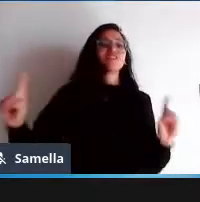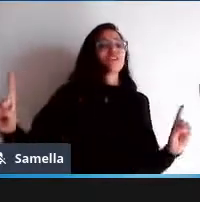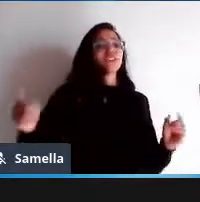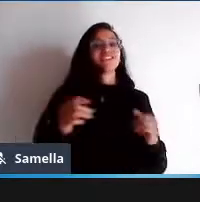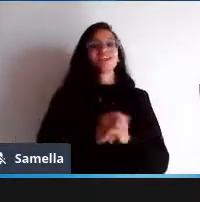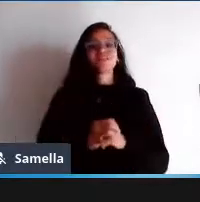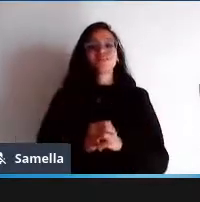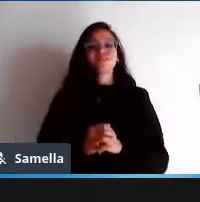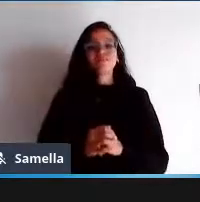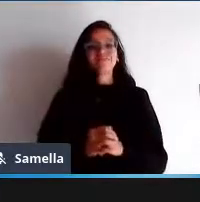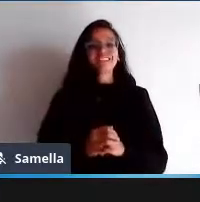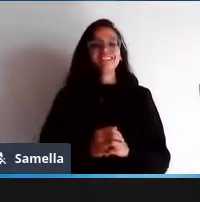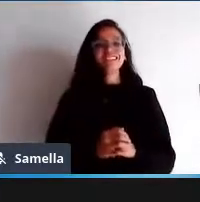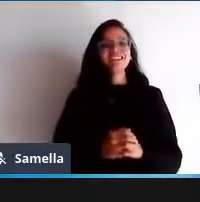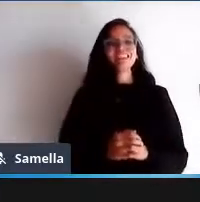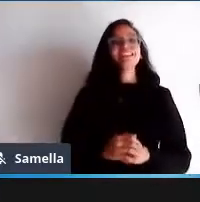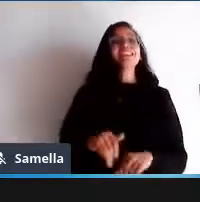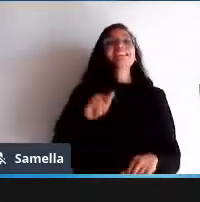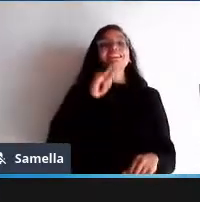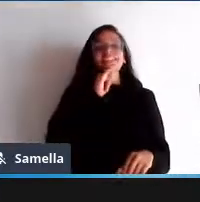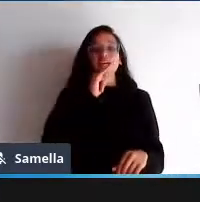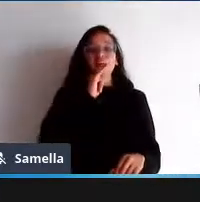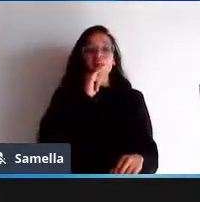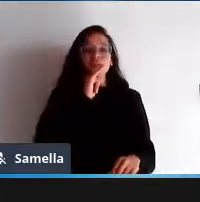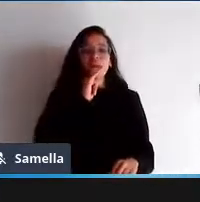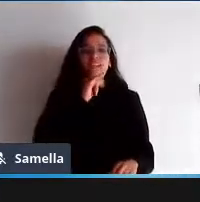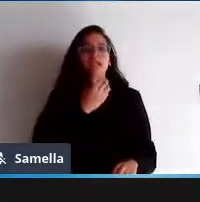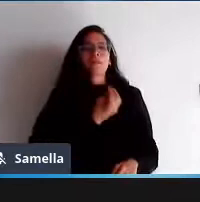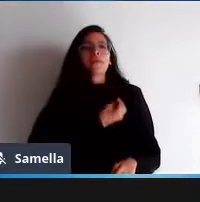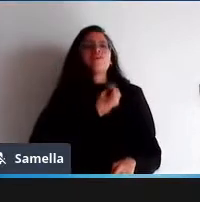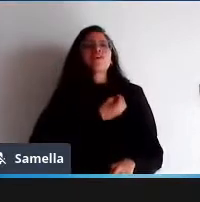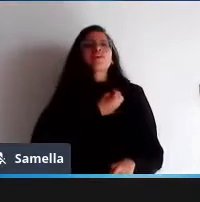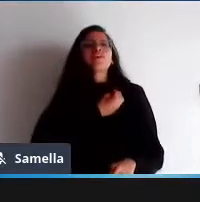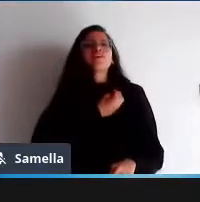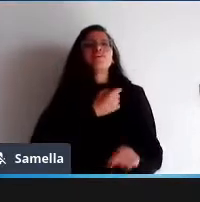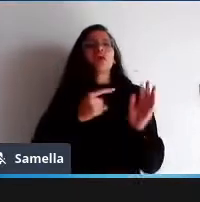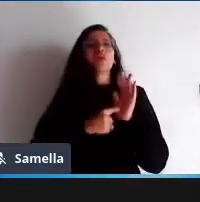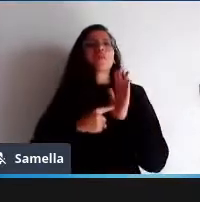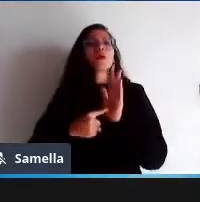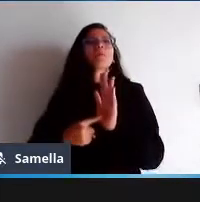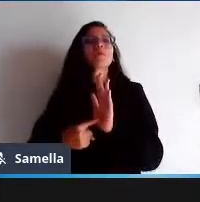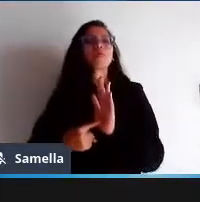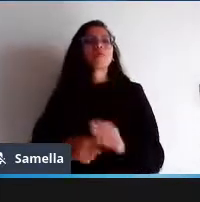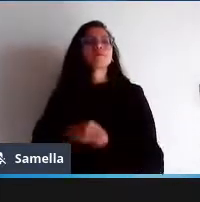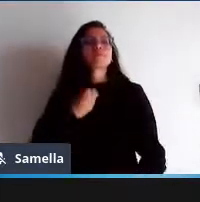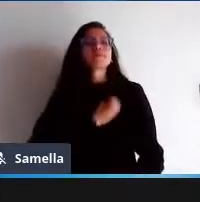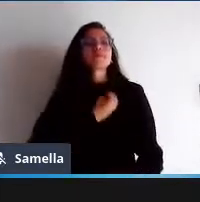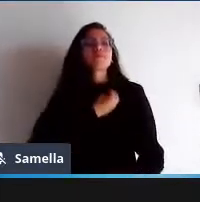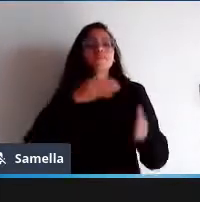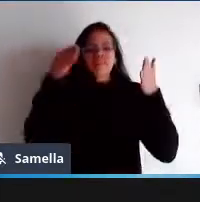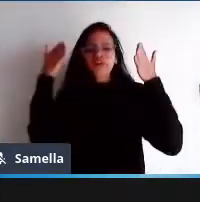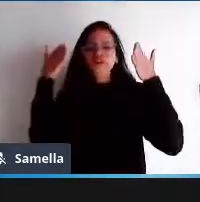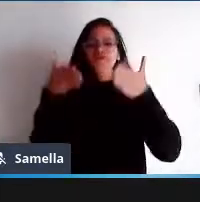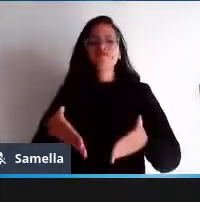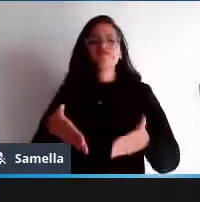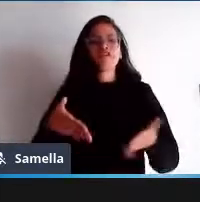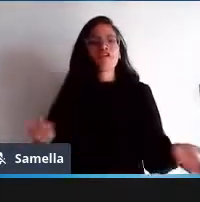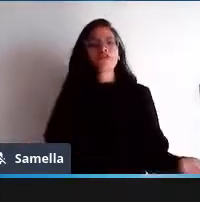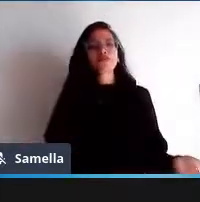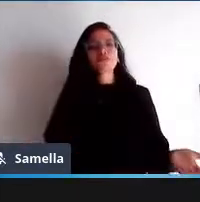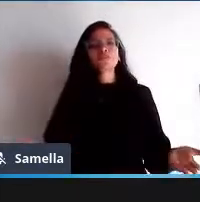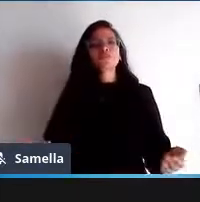pode ser sobrevivência de um projeto pode ser sobrevivência de um ideal pode ser sobrevivência